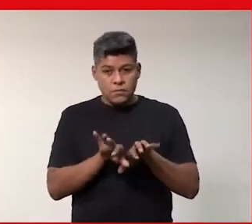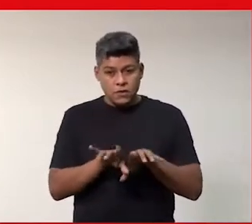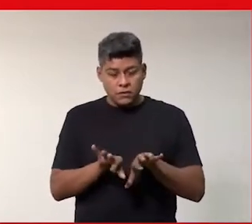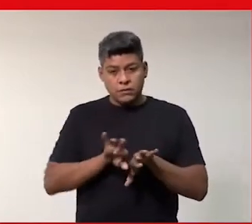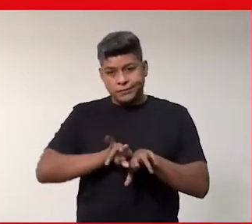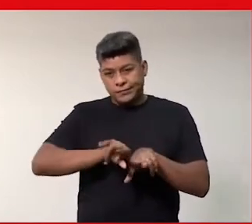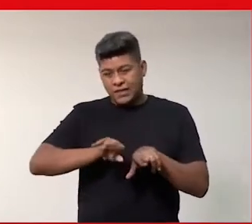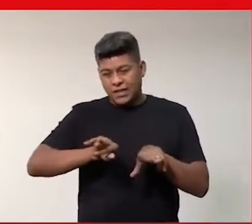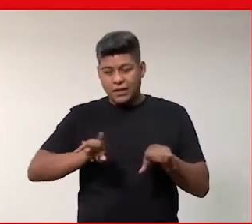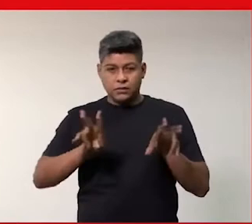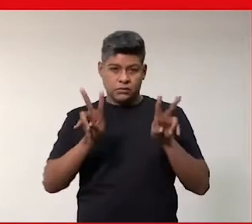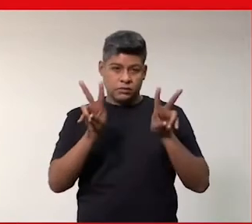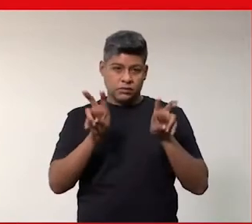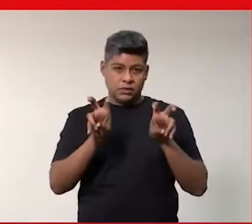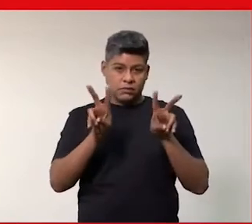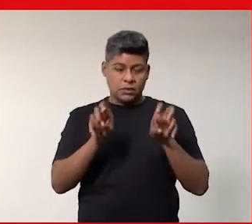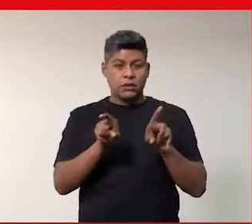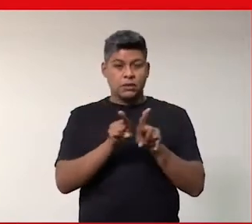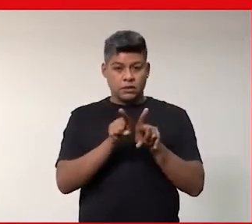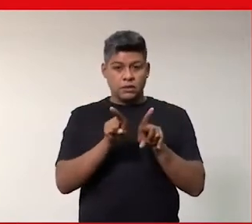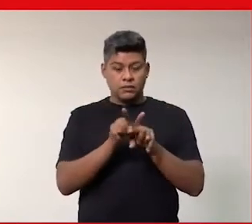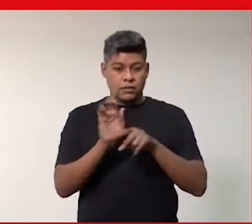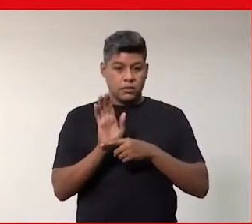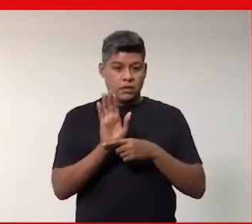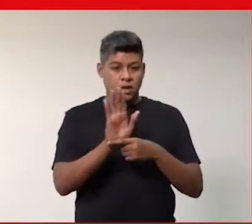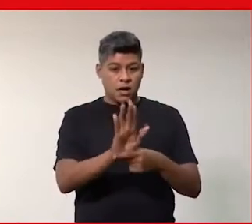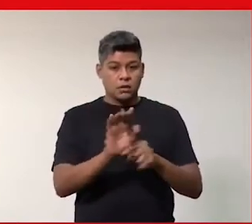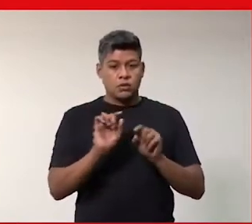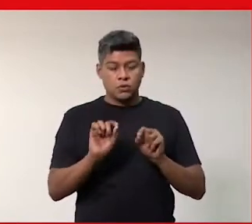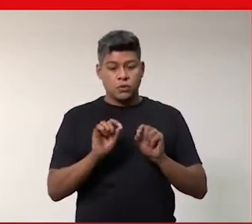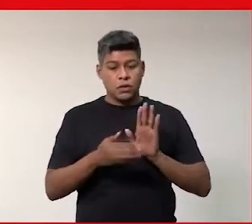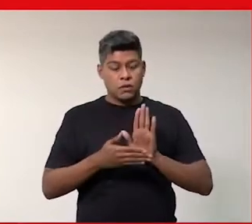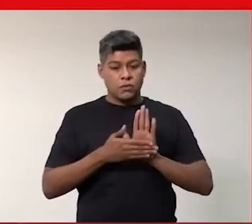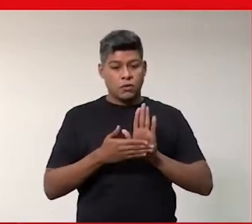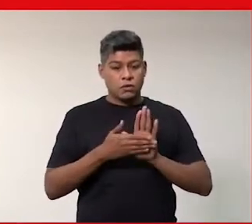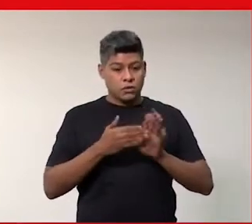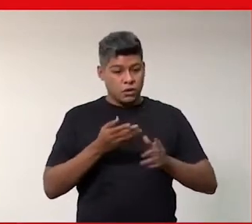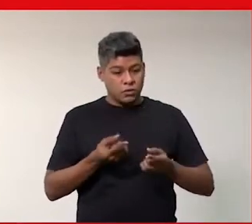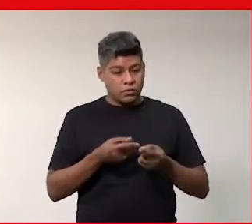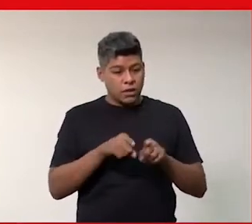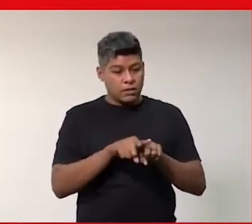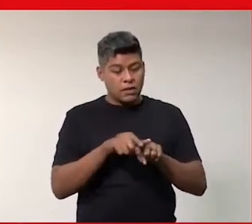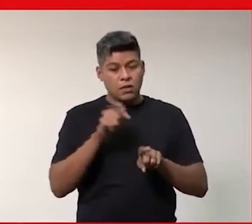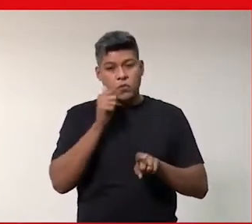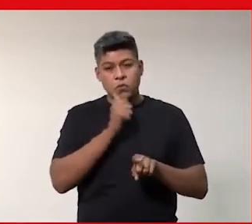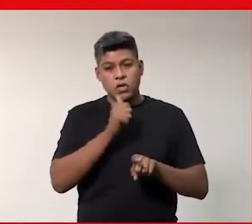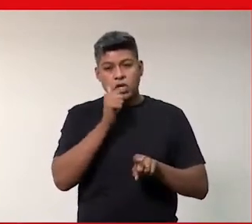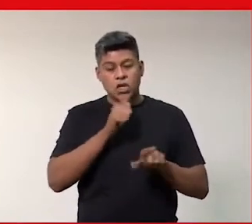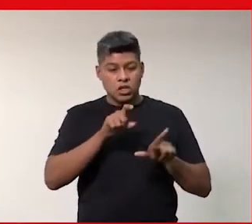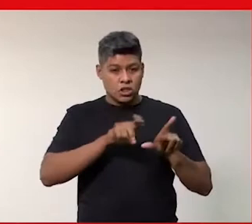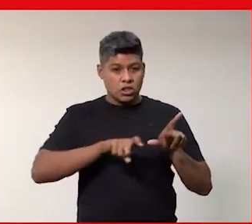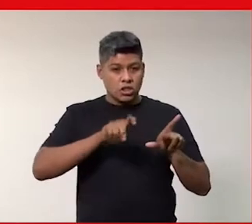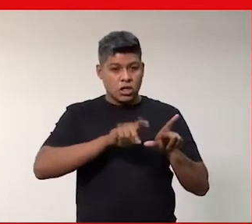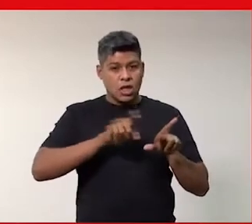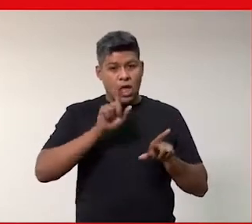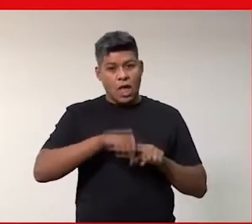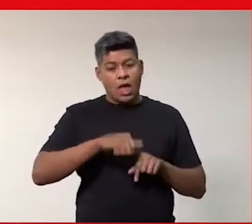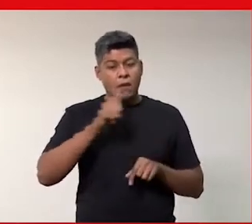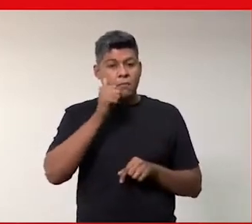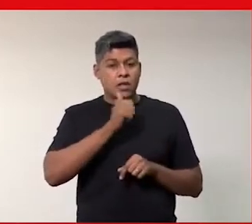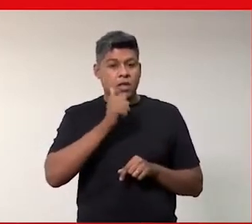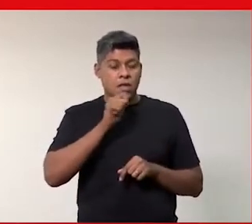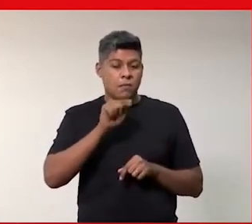em vários temas e também coordena um dos projetos parceiros do programa Meninas Digitais, que é o meninas.com.